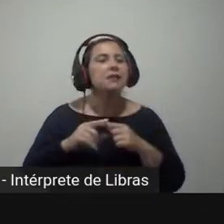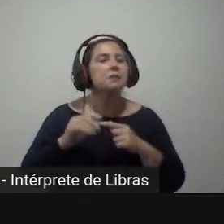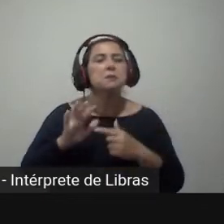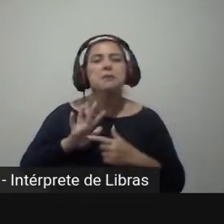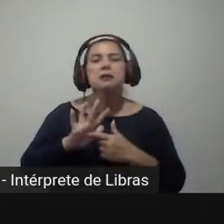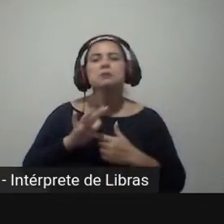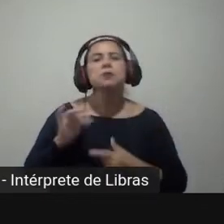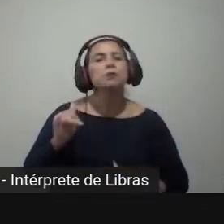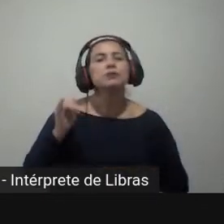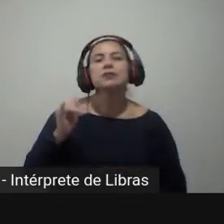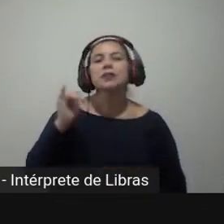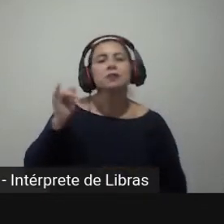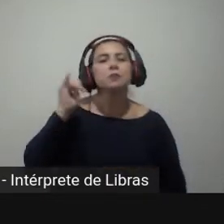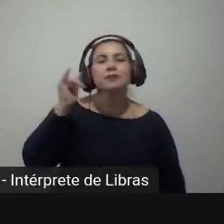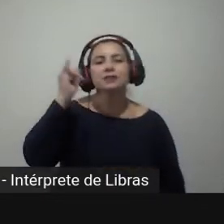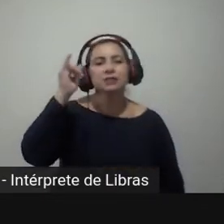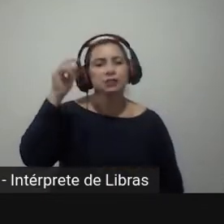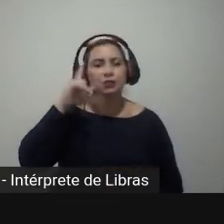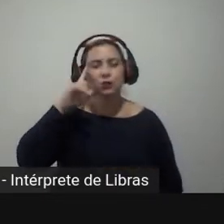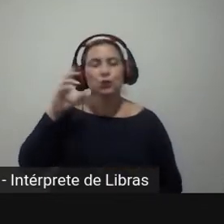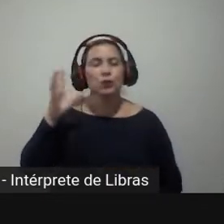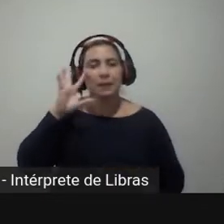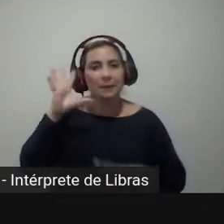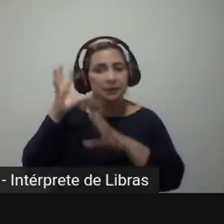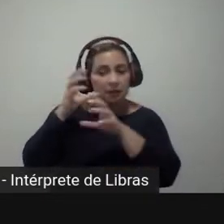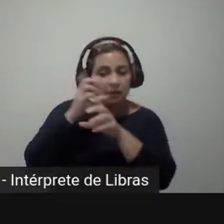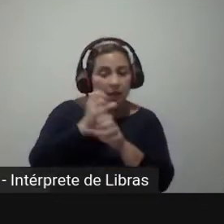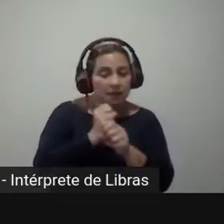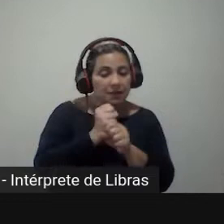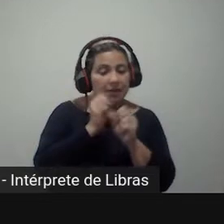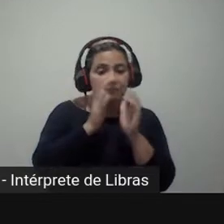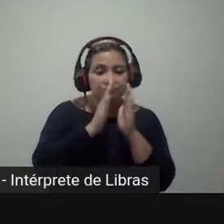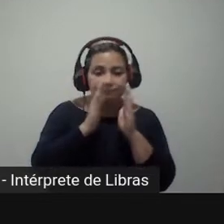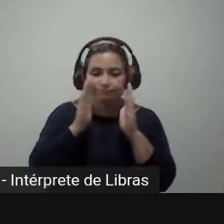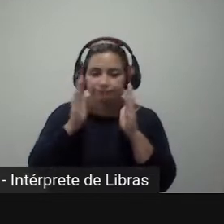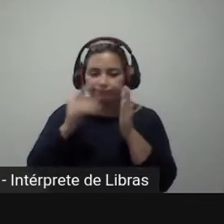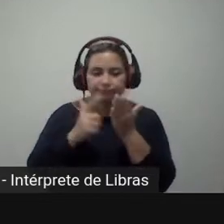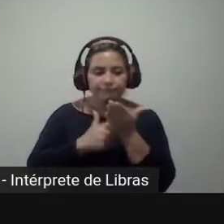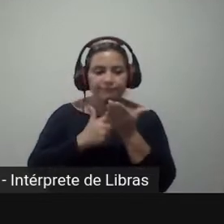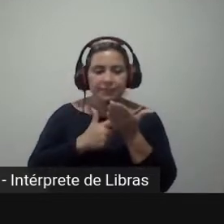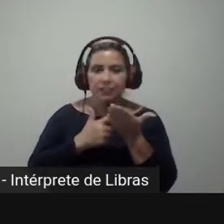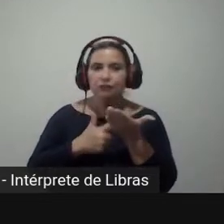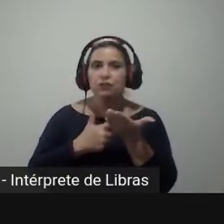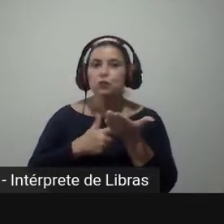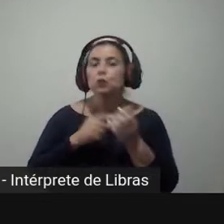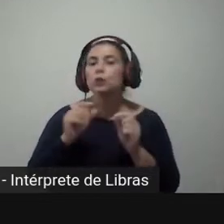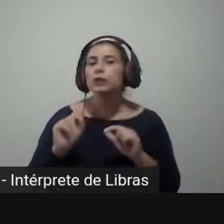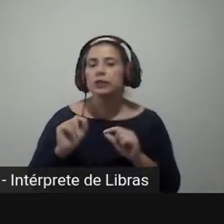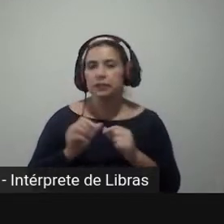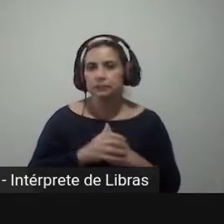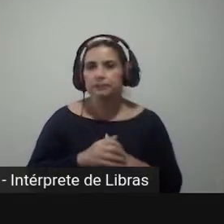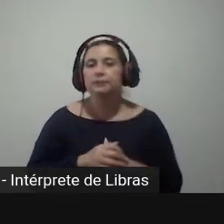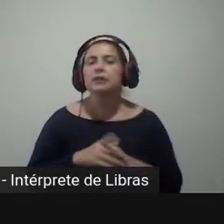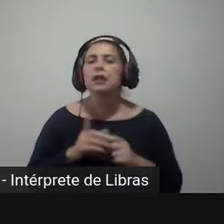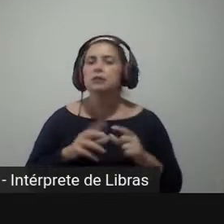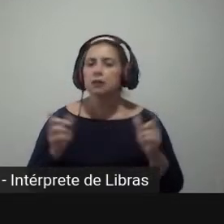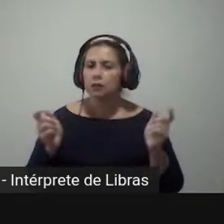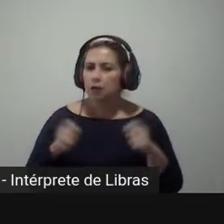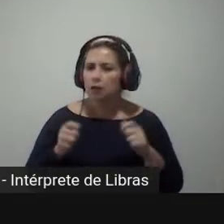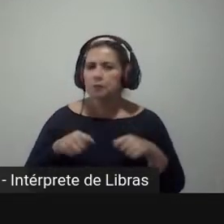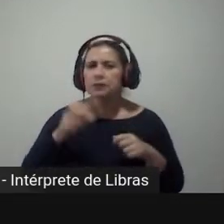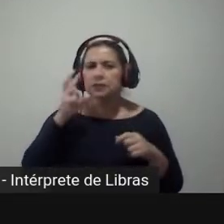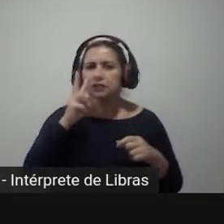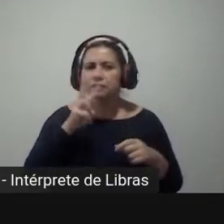aqui dessa revisão bibliográfica? Primeiro, é possível se verificar